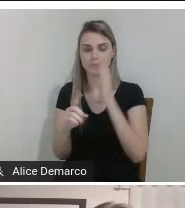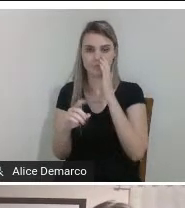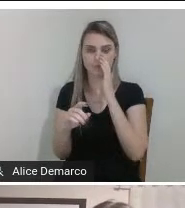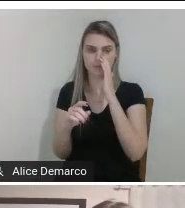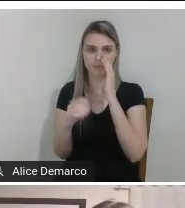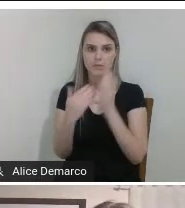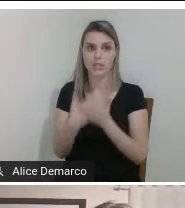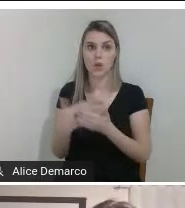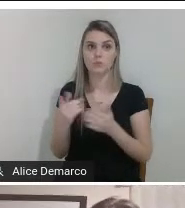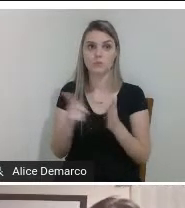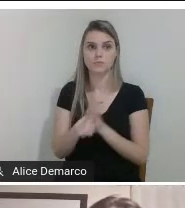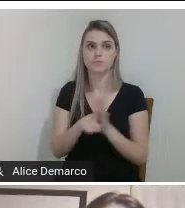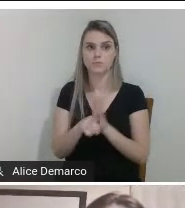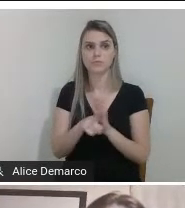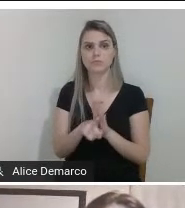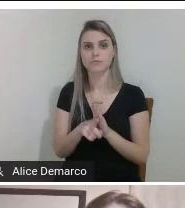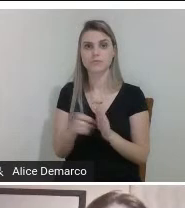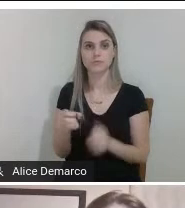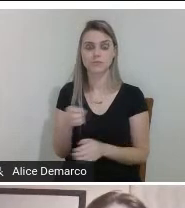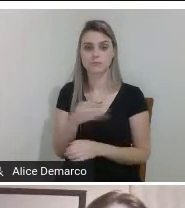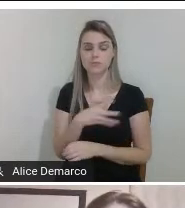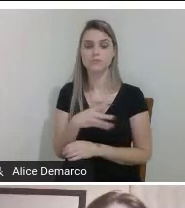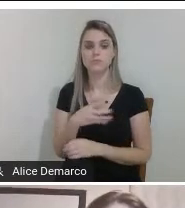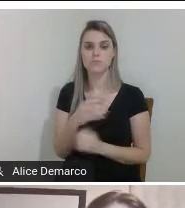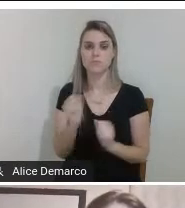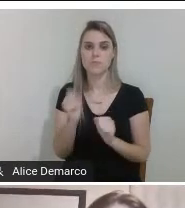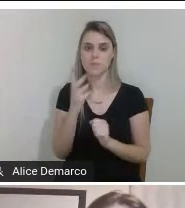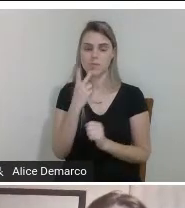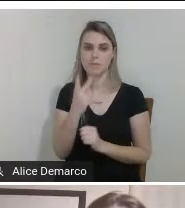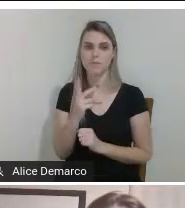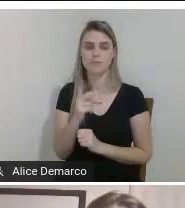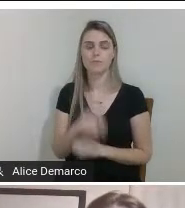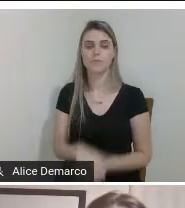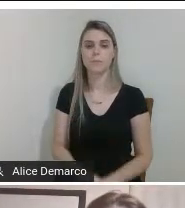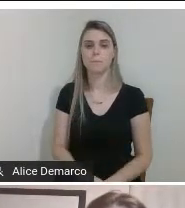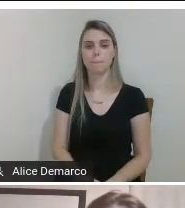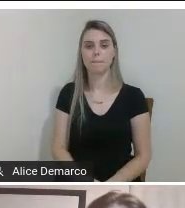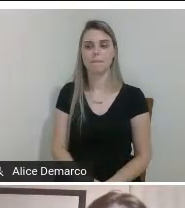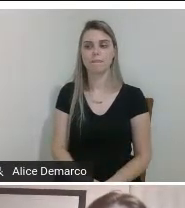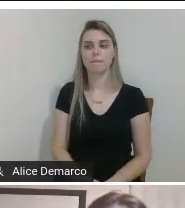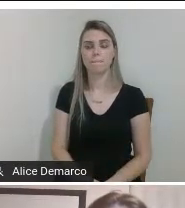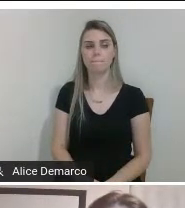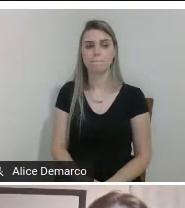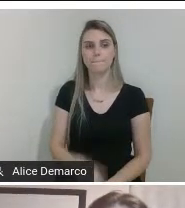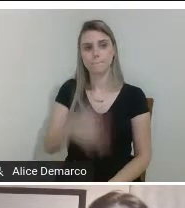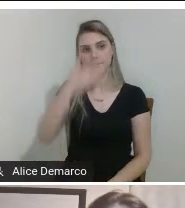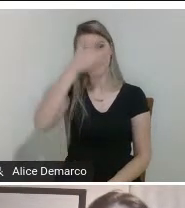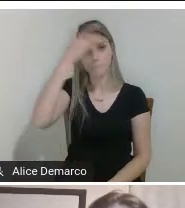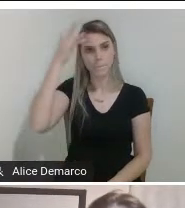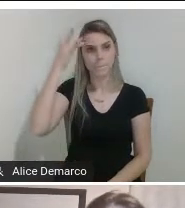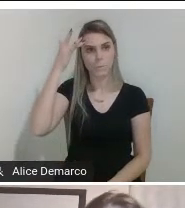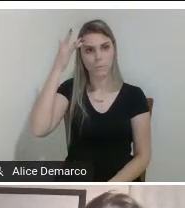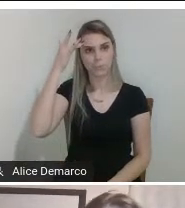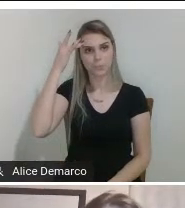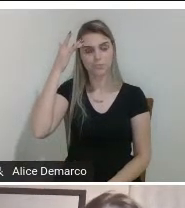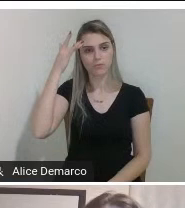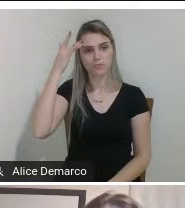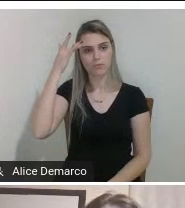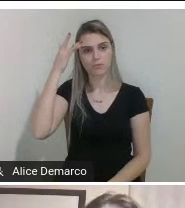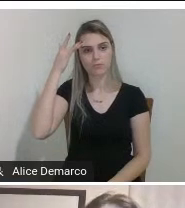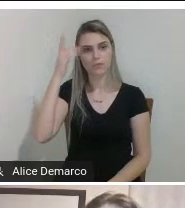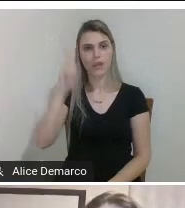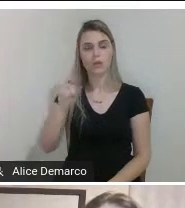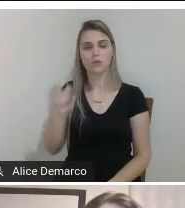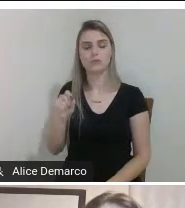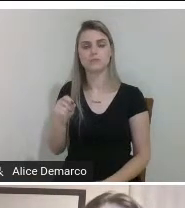pesquisa né nova pode se dizer assim aqui no Campus Xancherê e o público-alvo né é a nossa parceria com a